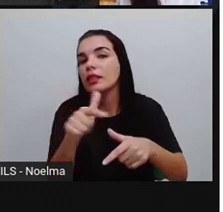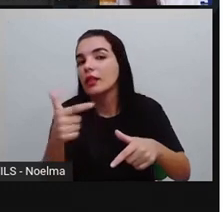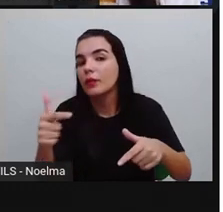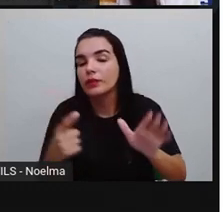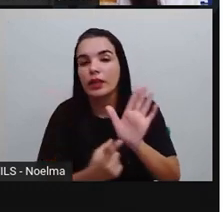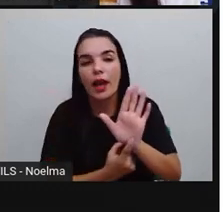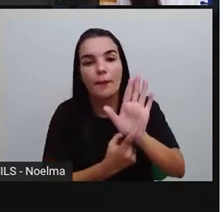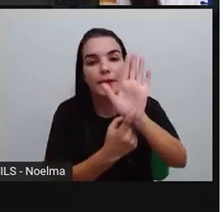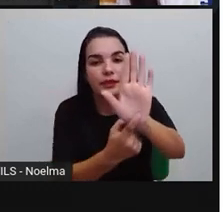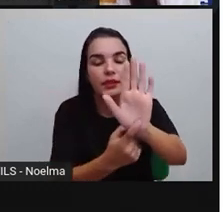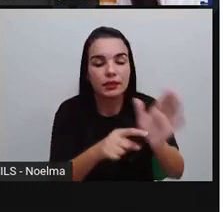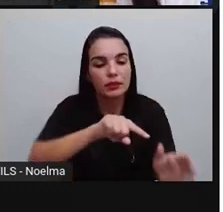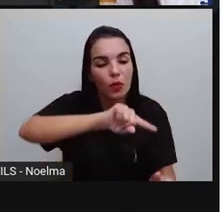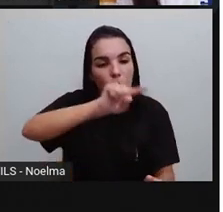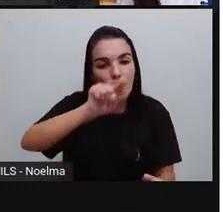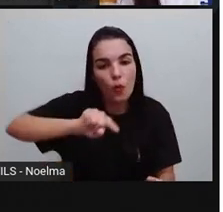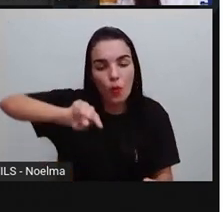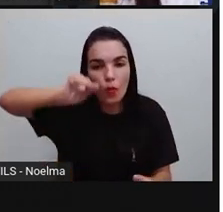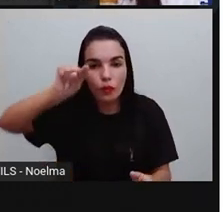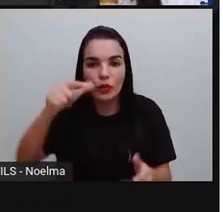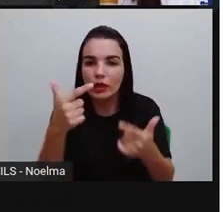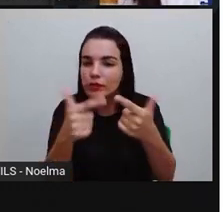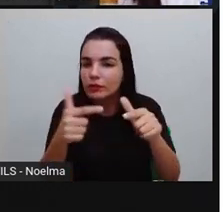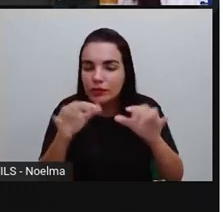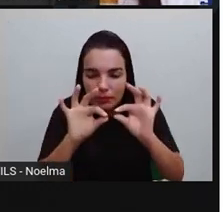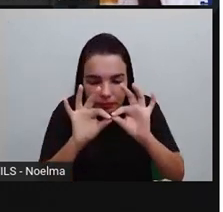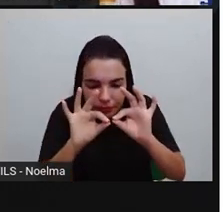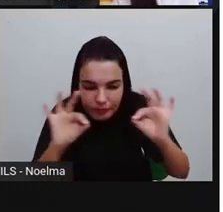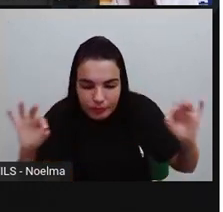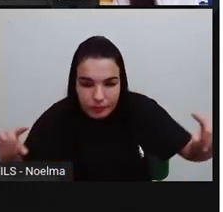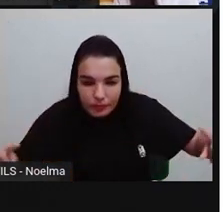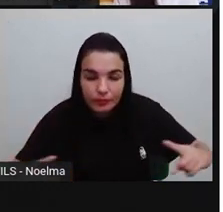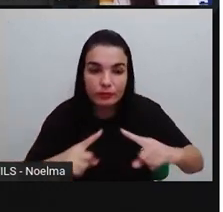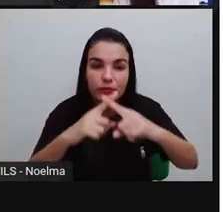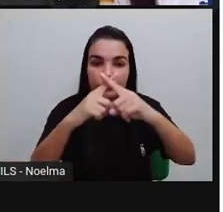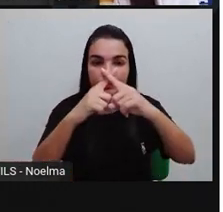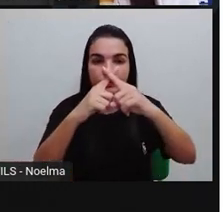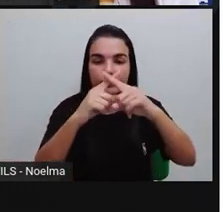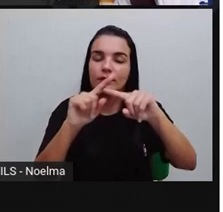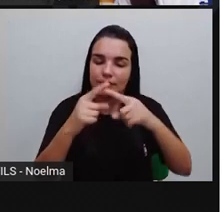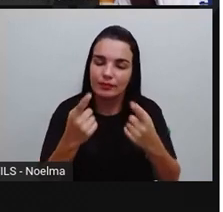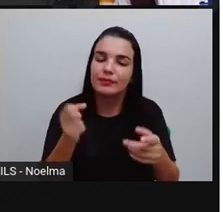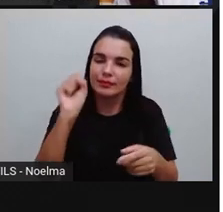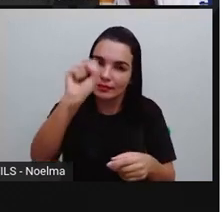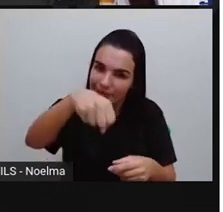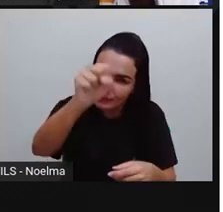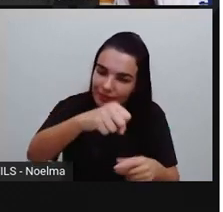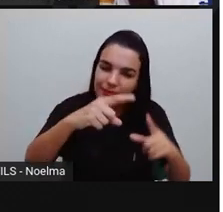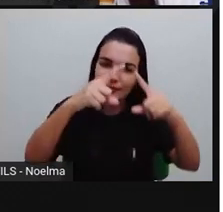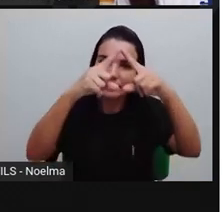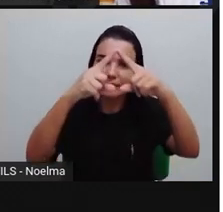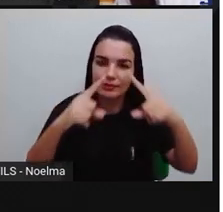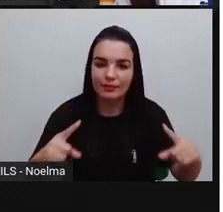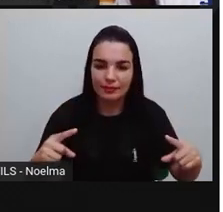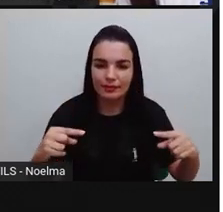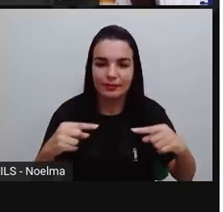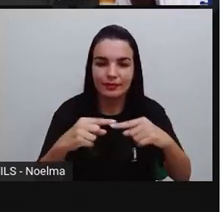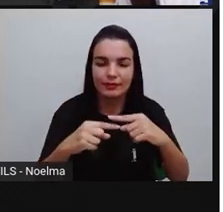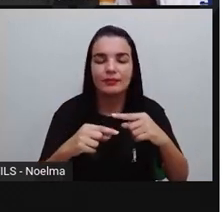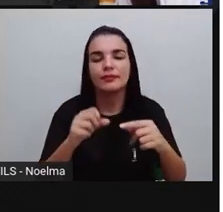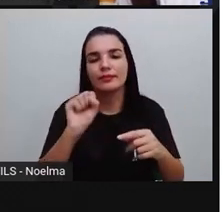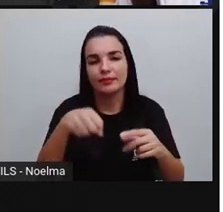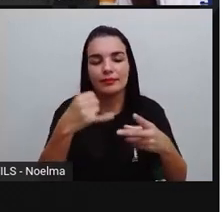apresentar curva, não tem segmentos que se cruzam, então o triângulo vai ser considerado um polígono. Assim